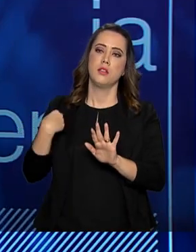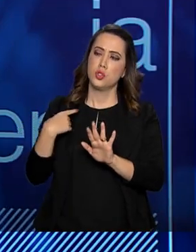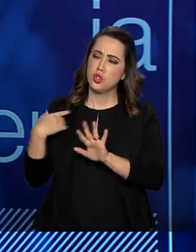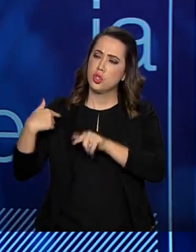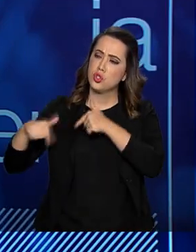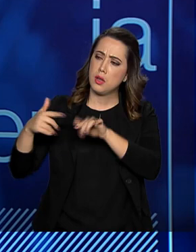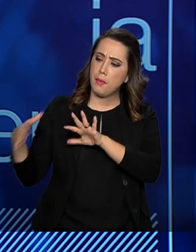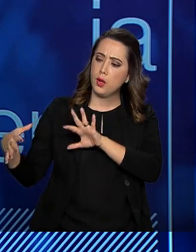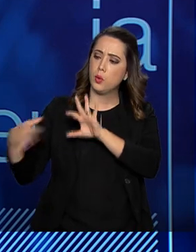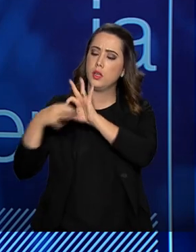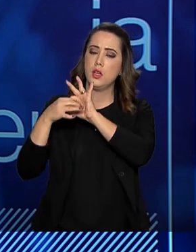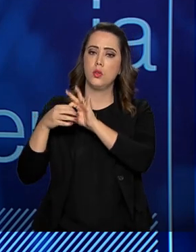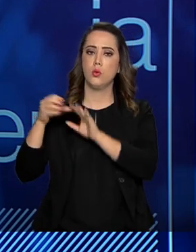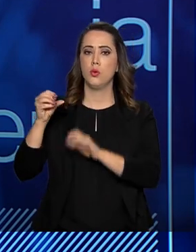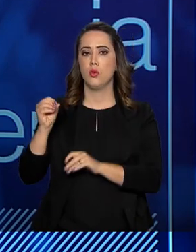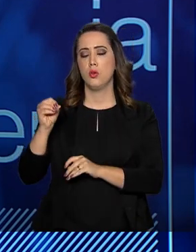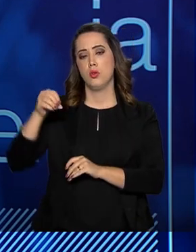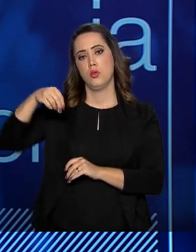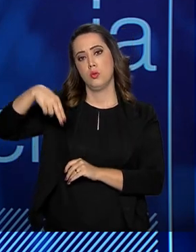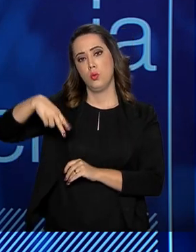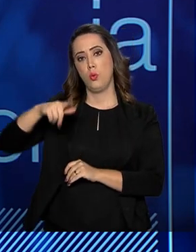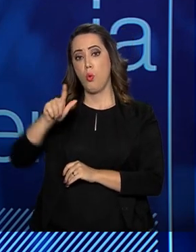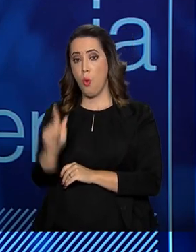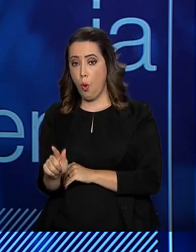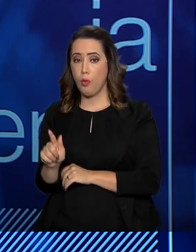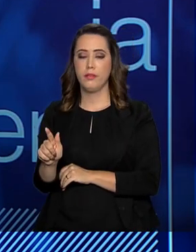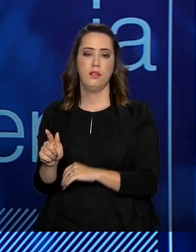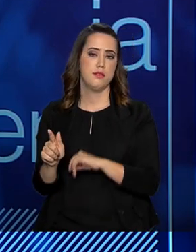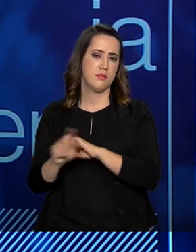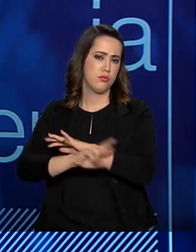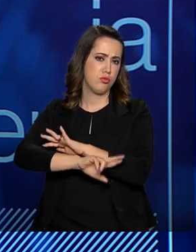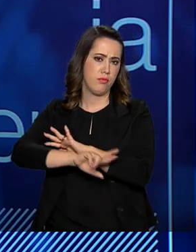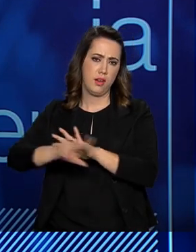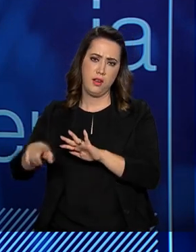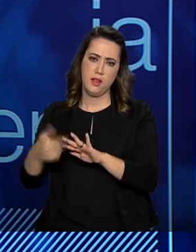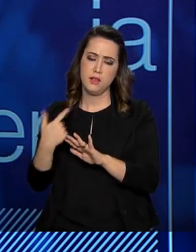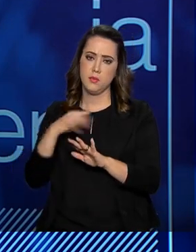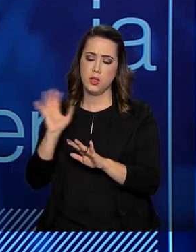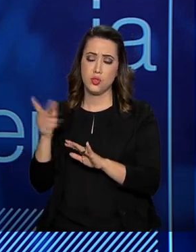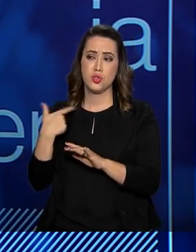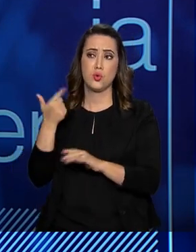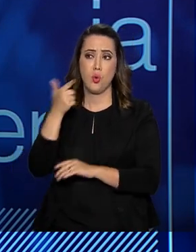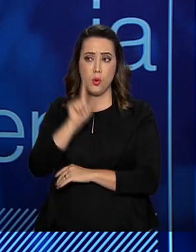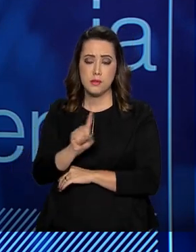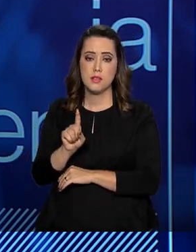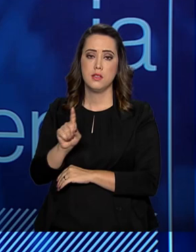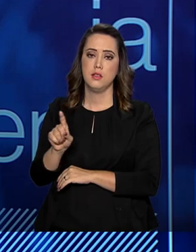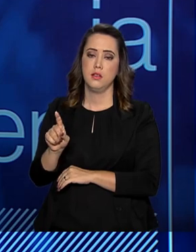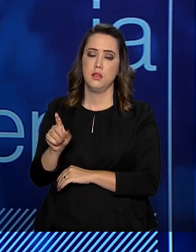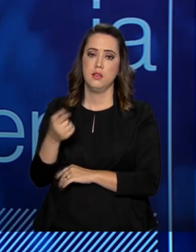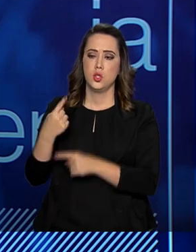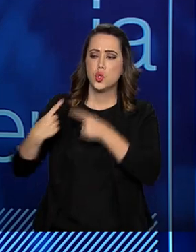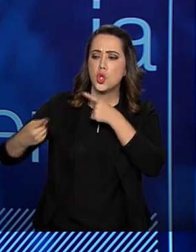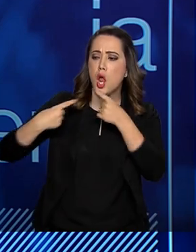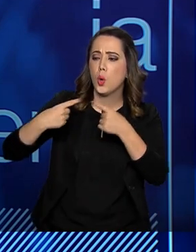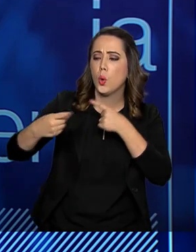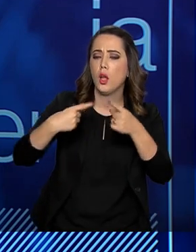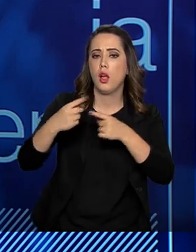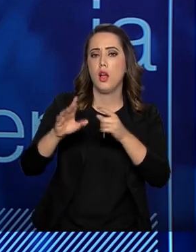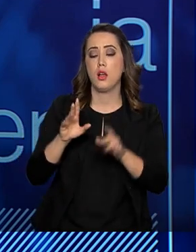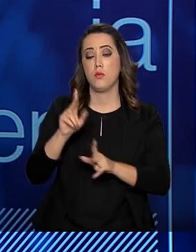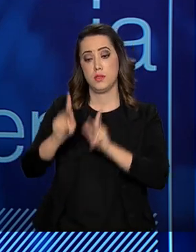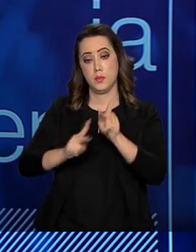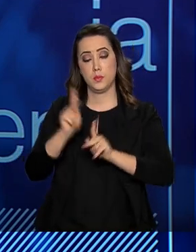governamentais e parcerias com o terceiro setor para atingi-los, ou seja, para conseguirmos dialogar com essas